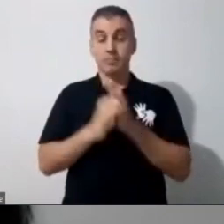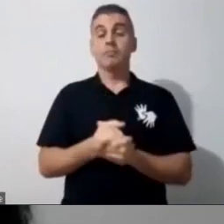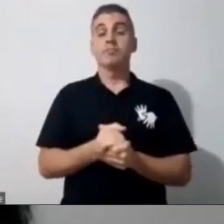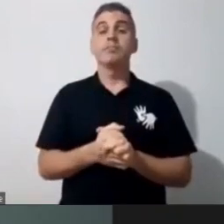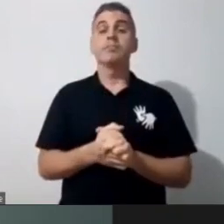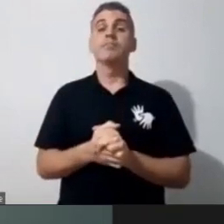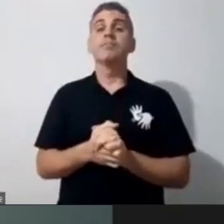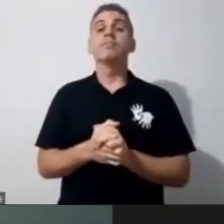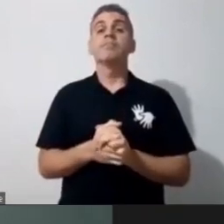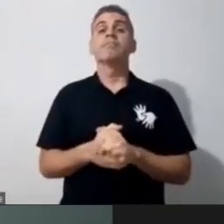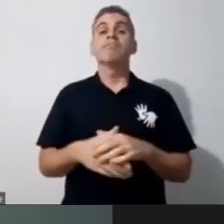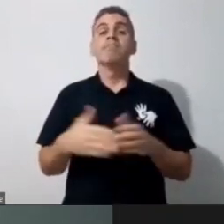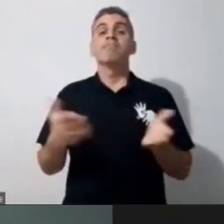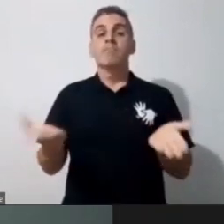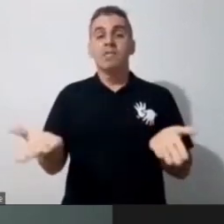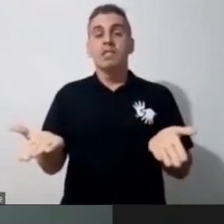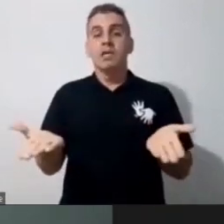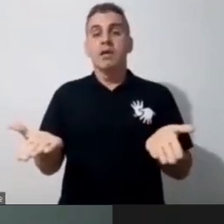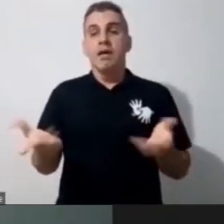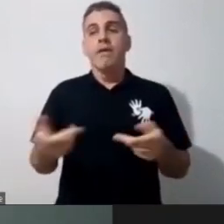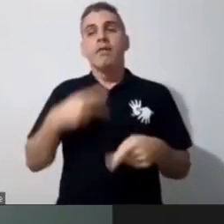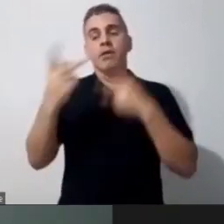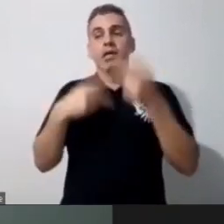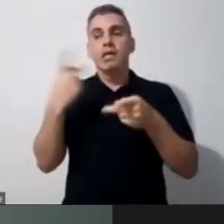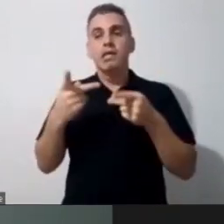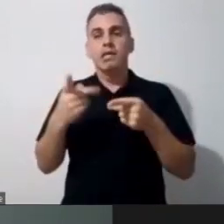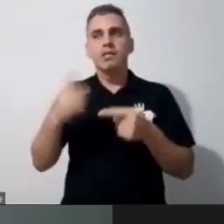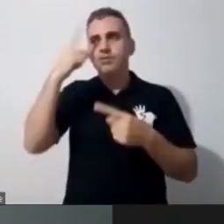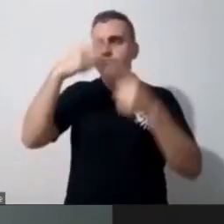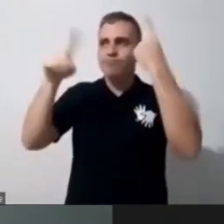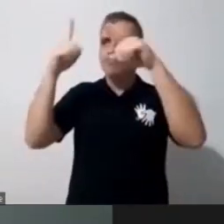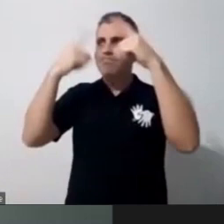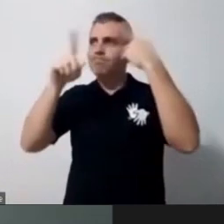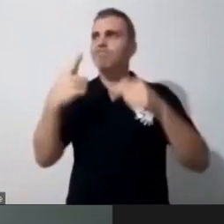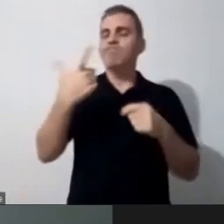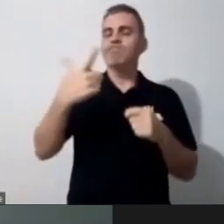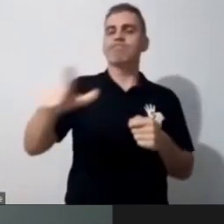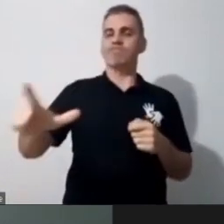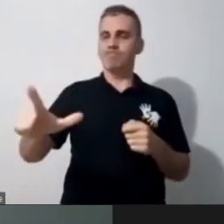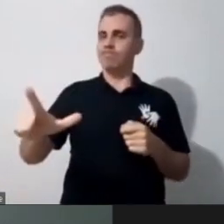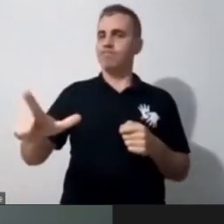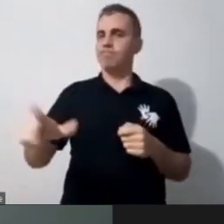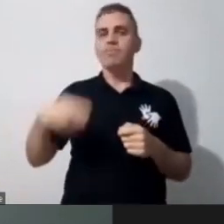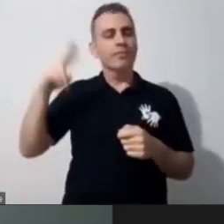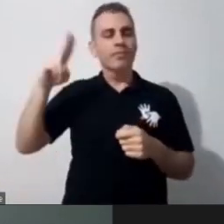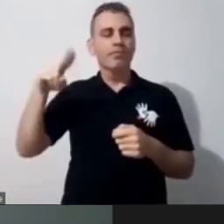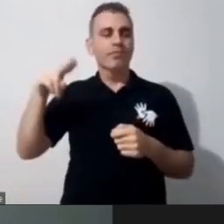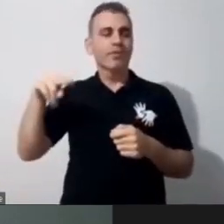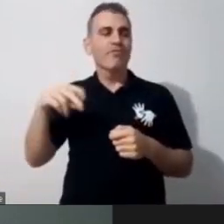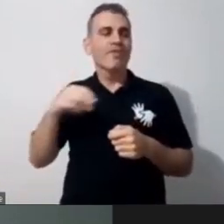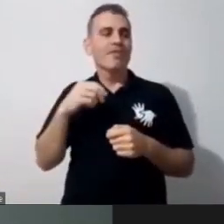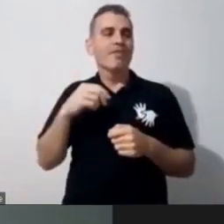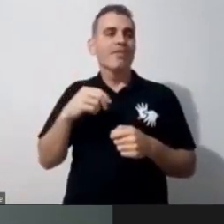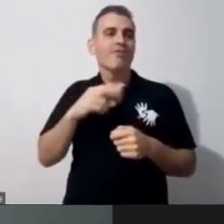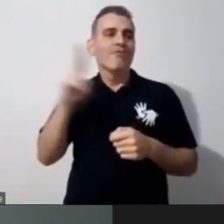Então, falar de reinventar, né? Acho que nunca foi tão necessária essa palavra. Ainda mais nós,